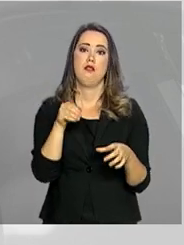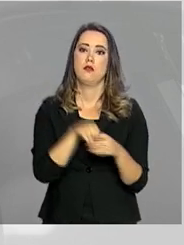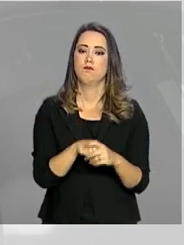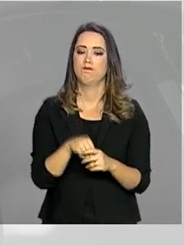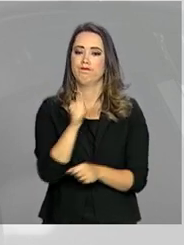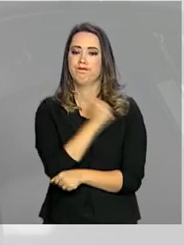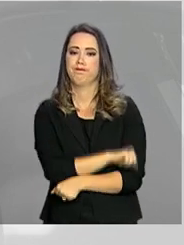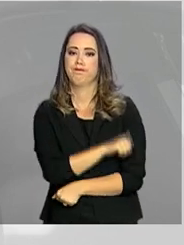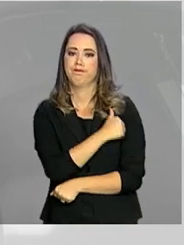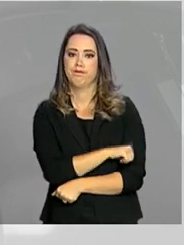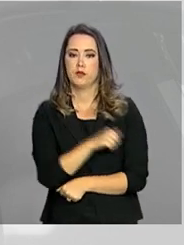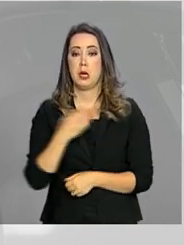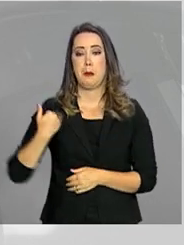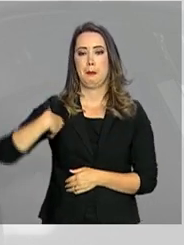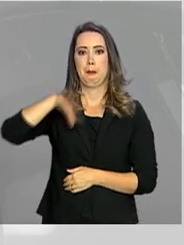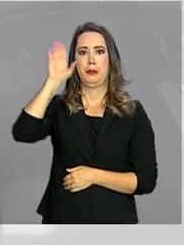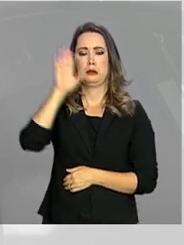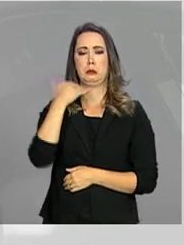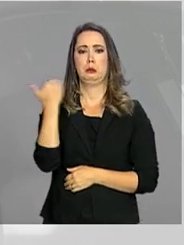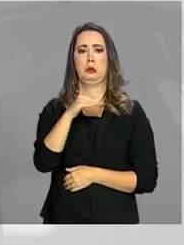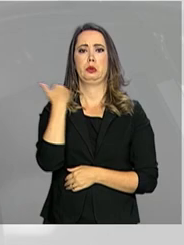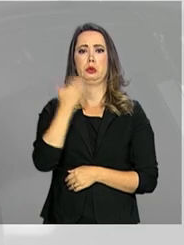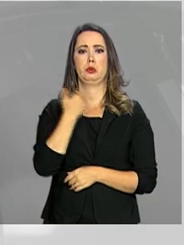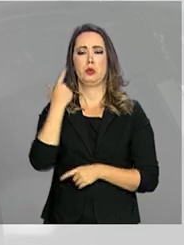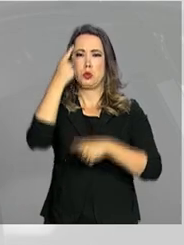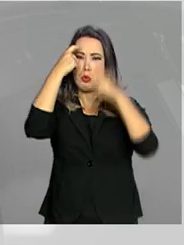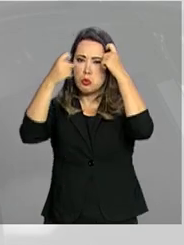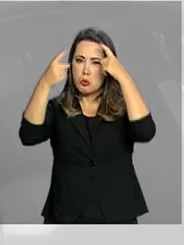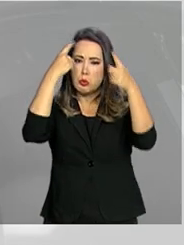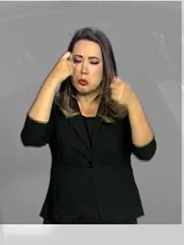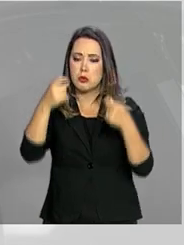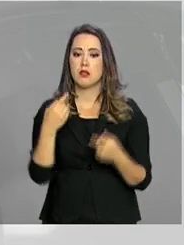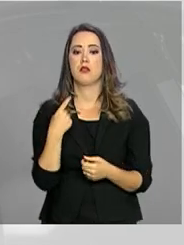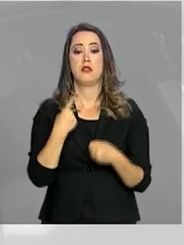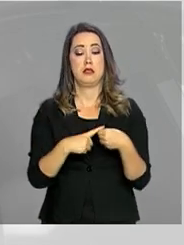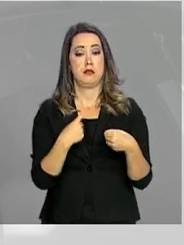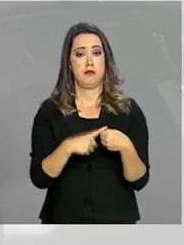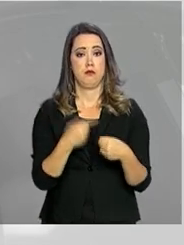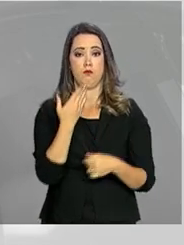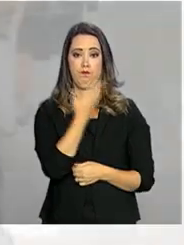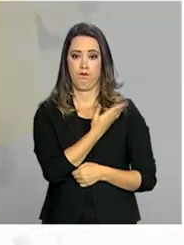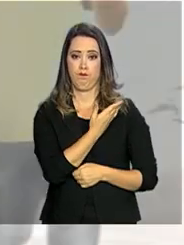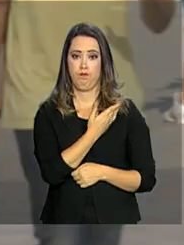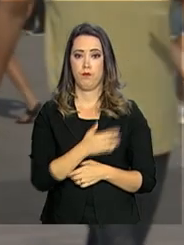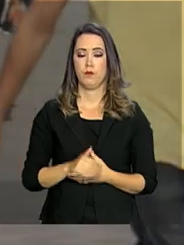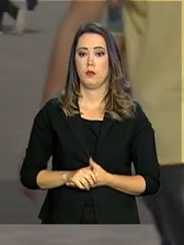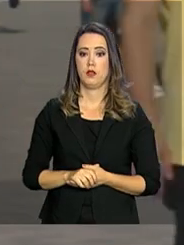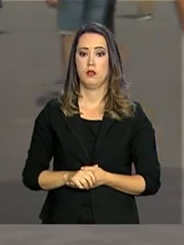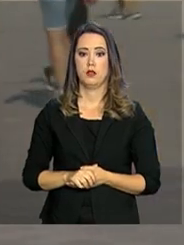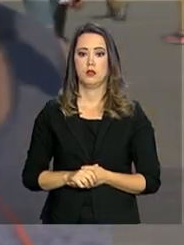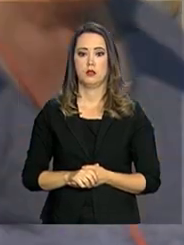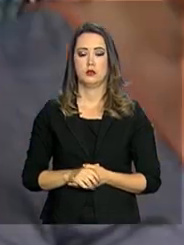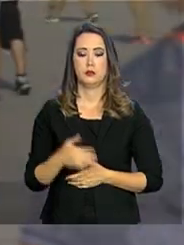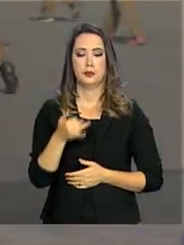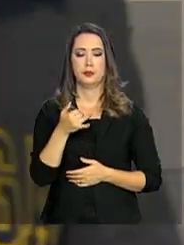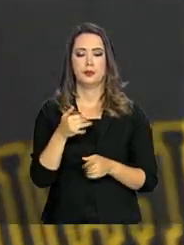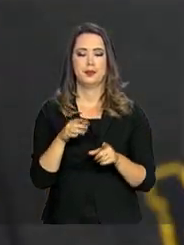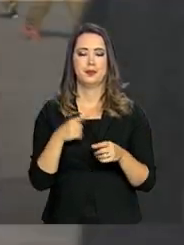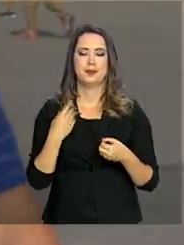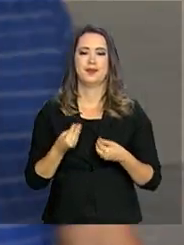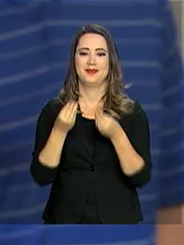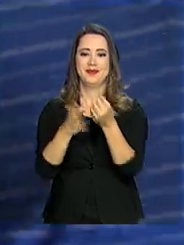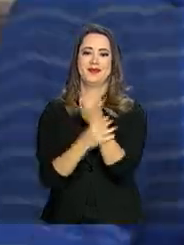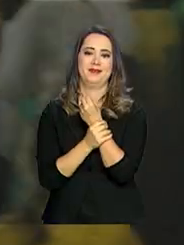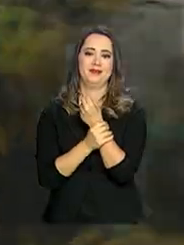O município com a maior taxa de mortes violentas foi queimados na Baixada Fluminense. Para garantir a segurança em grandes